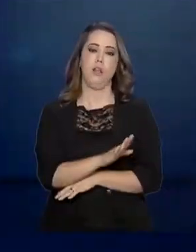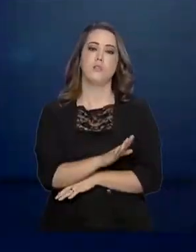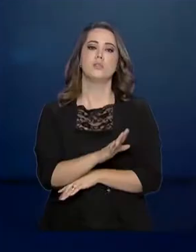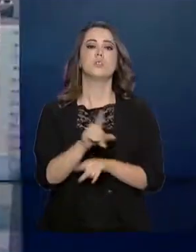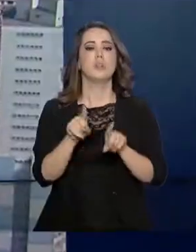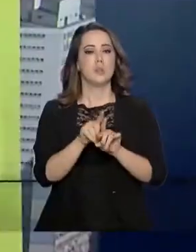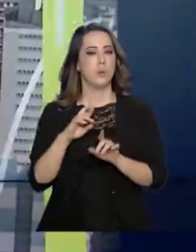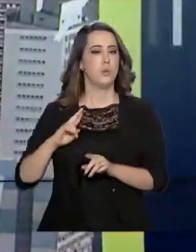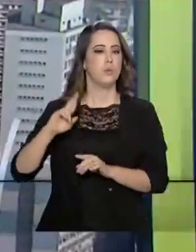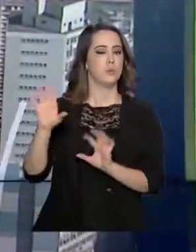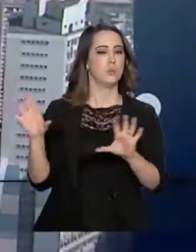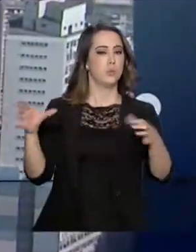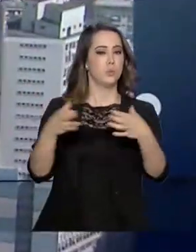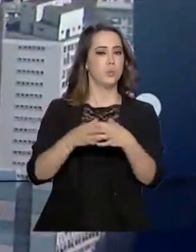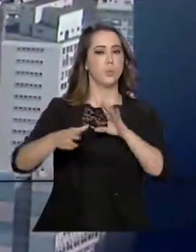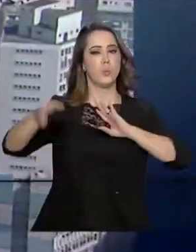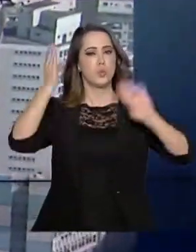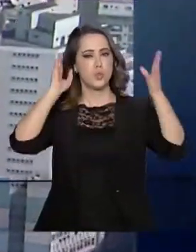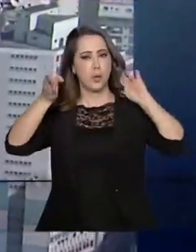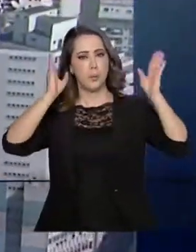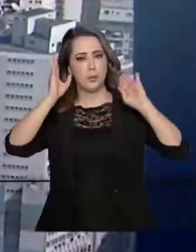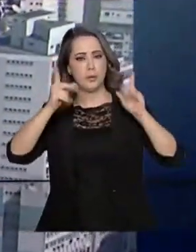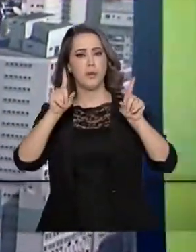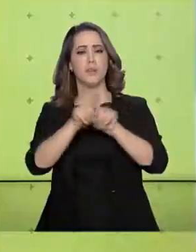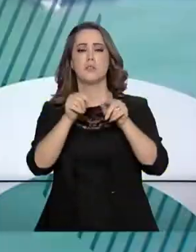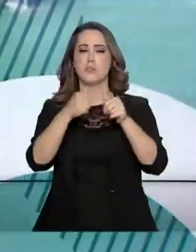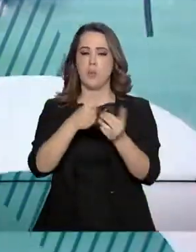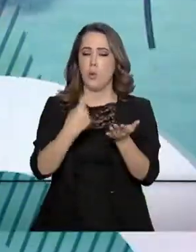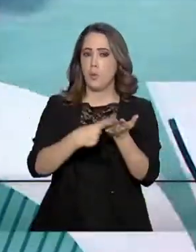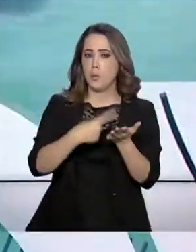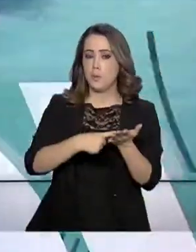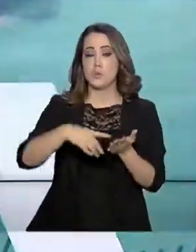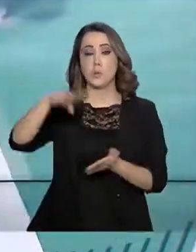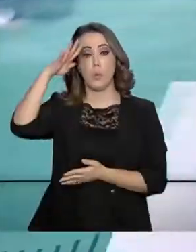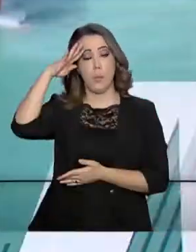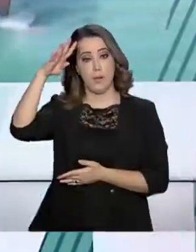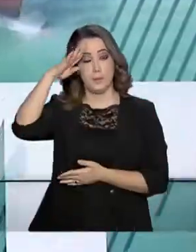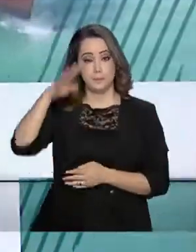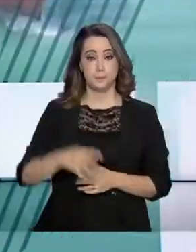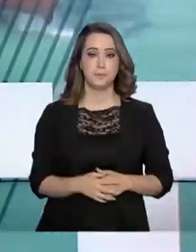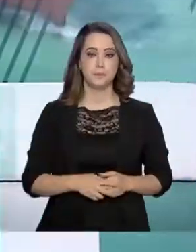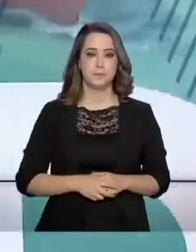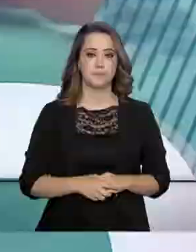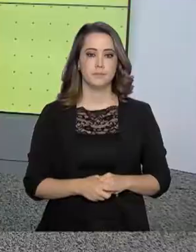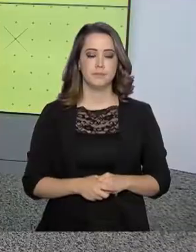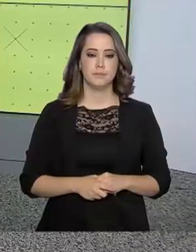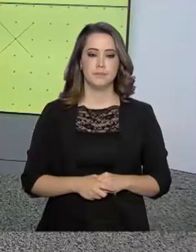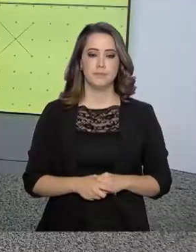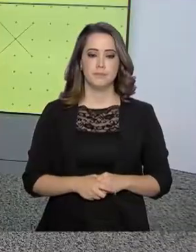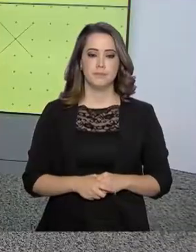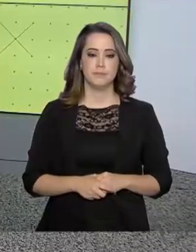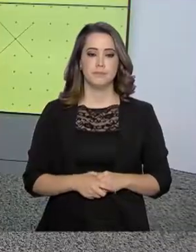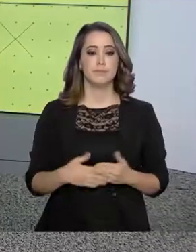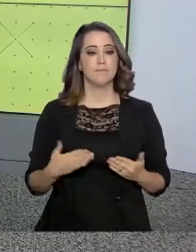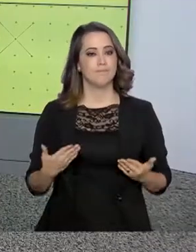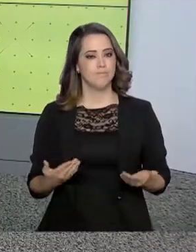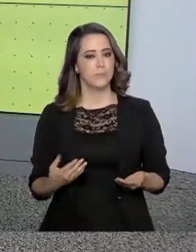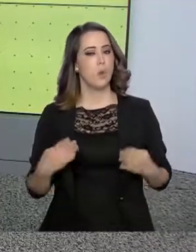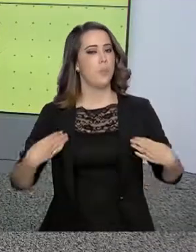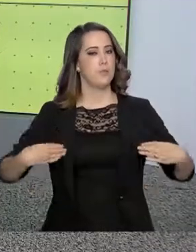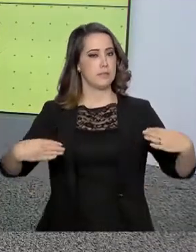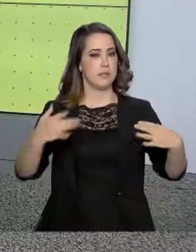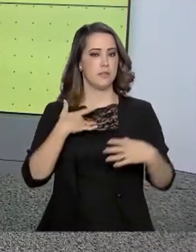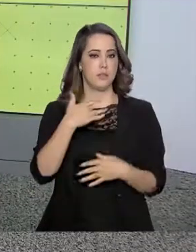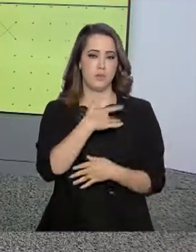reunião com representantes dos caminhoneiros está prevista para esta quarta-feira. O Ministério da